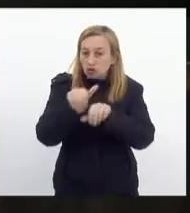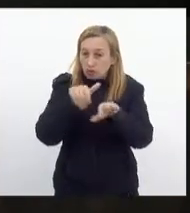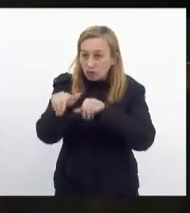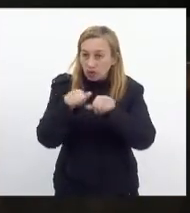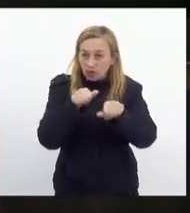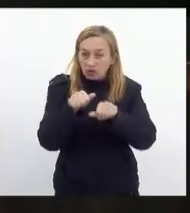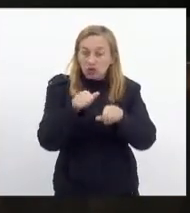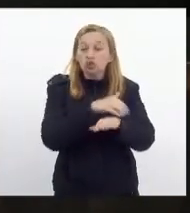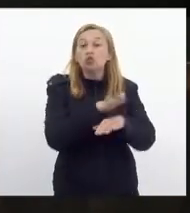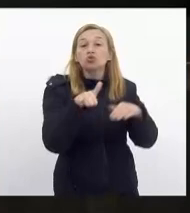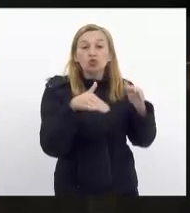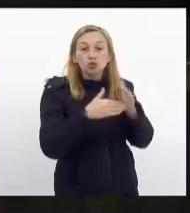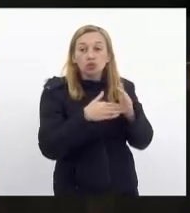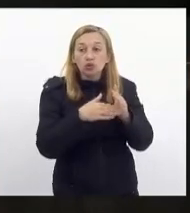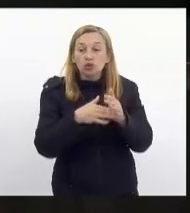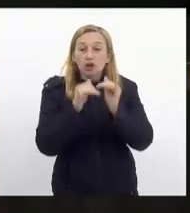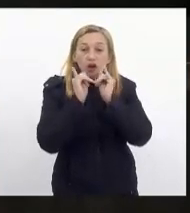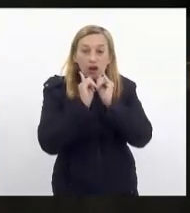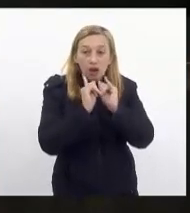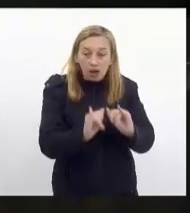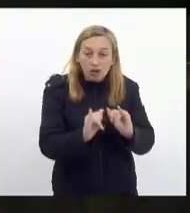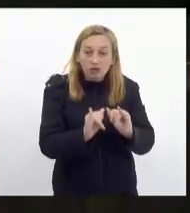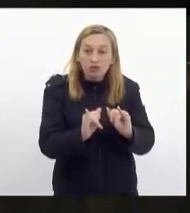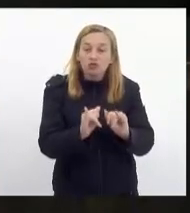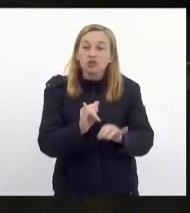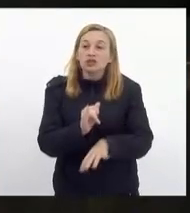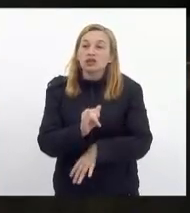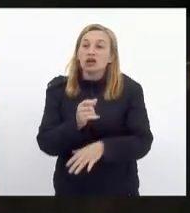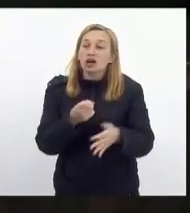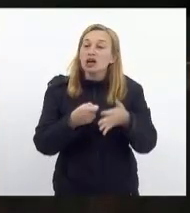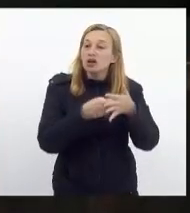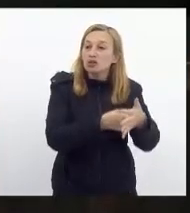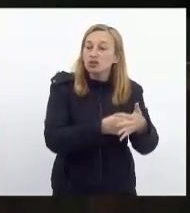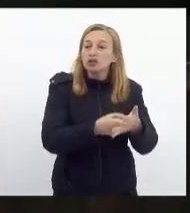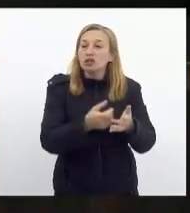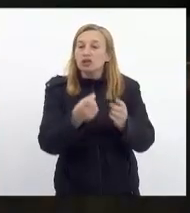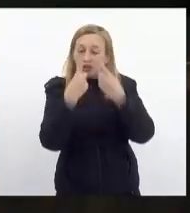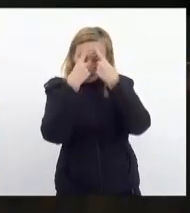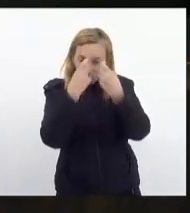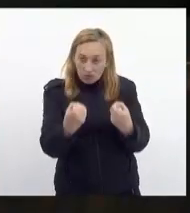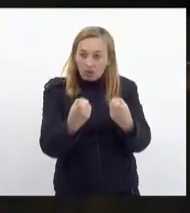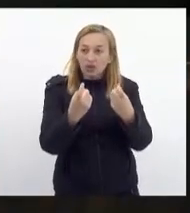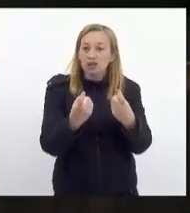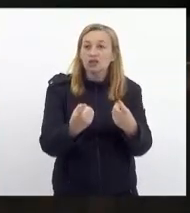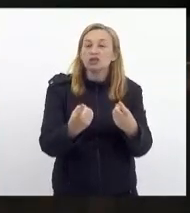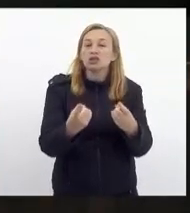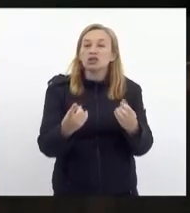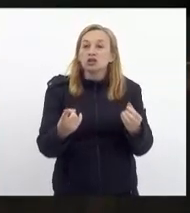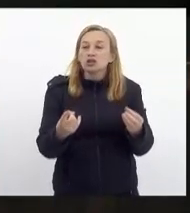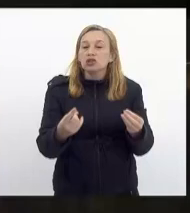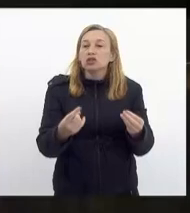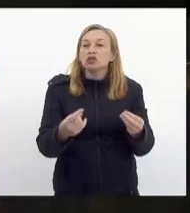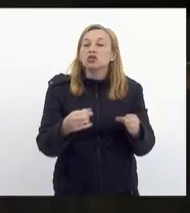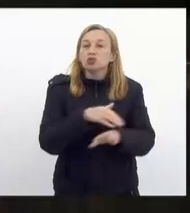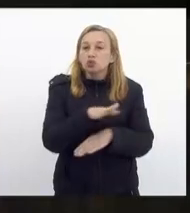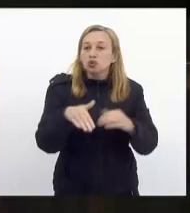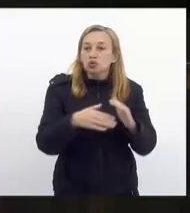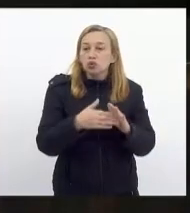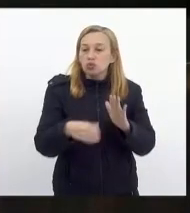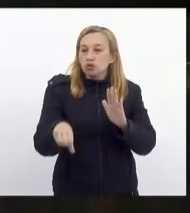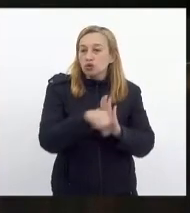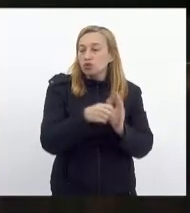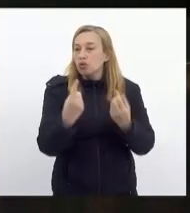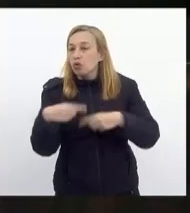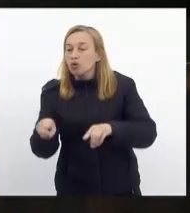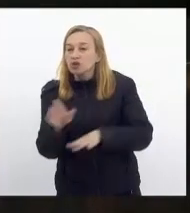de todos para denunciar a violência e as negligências que envolvem todos os crimes contra criança e